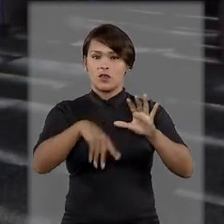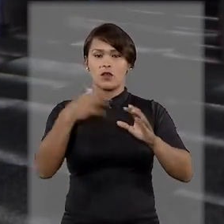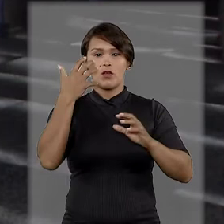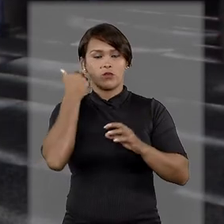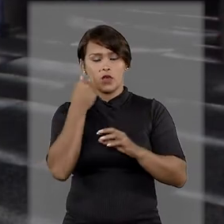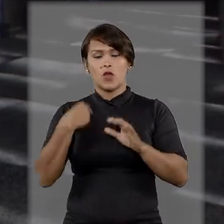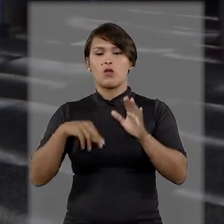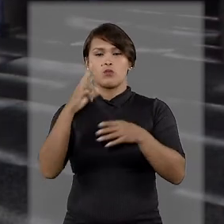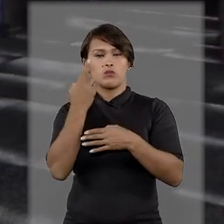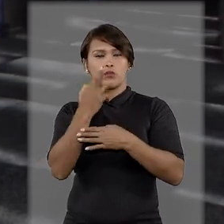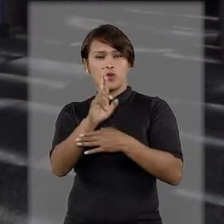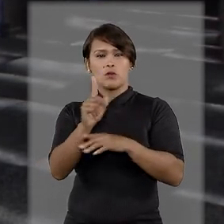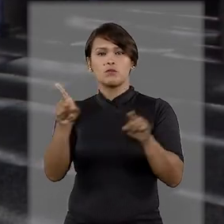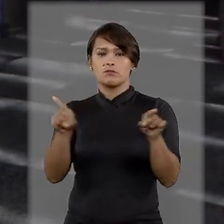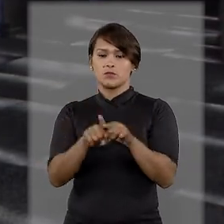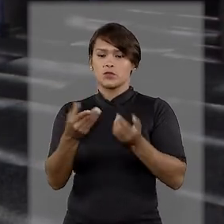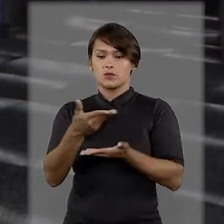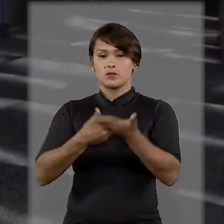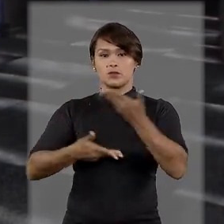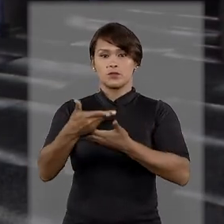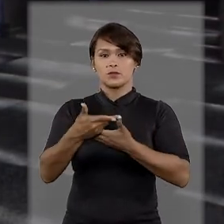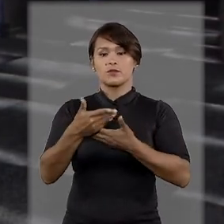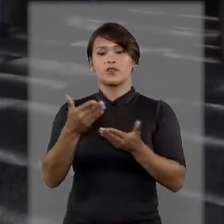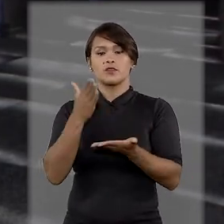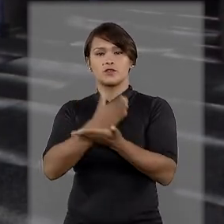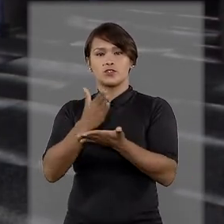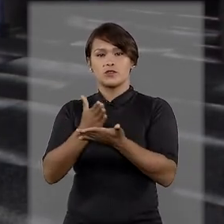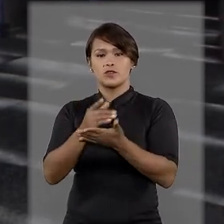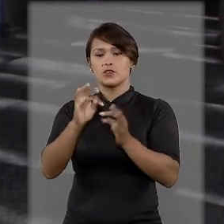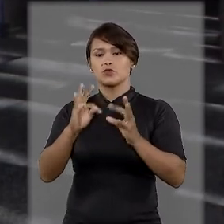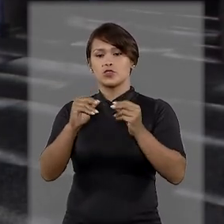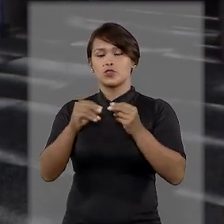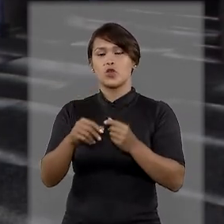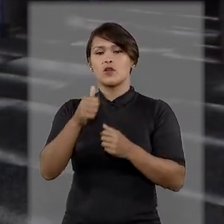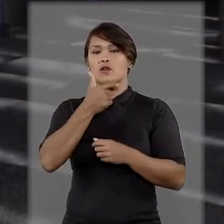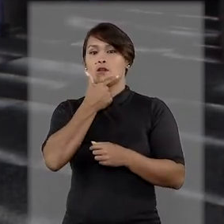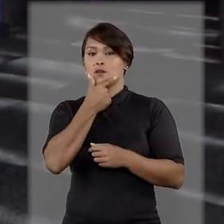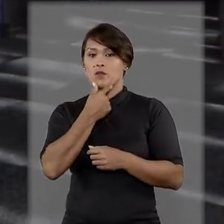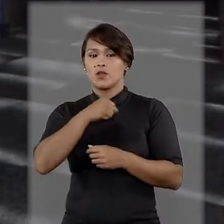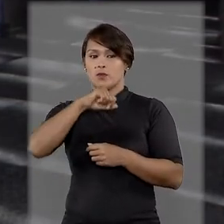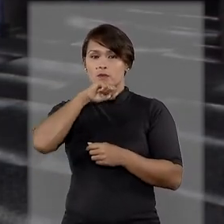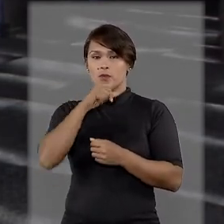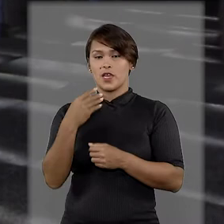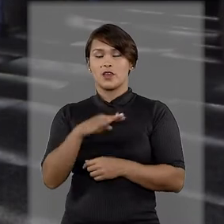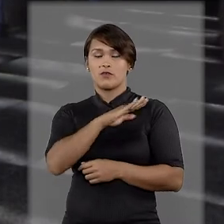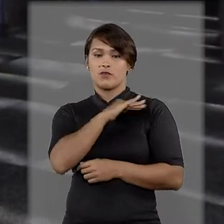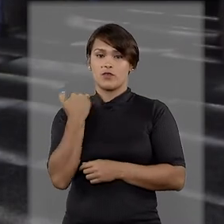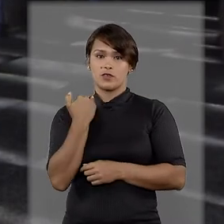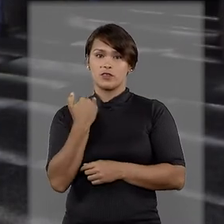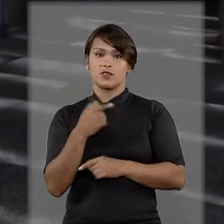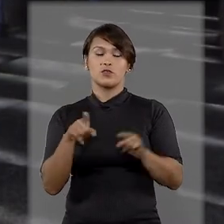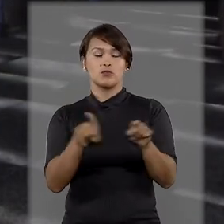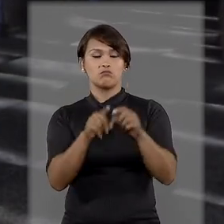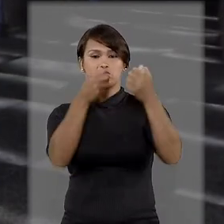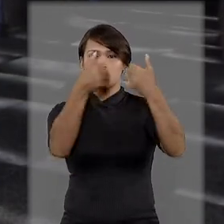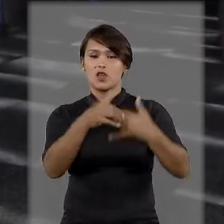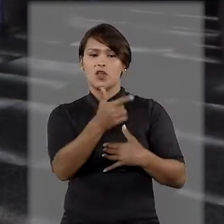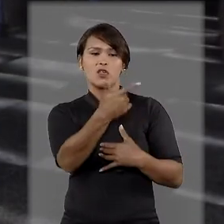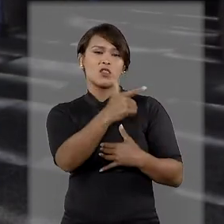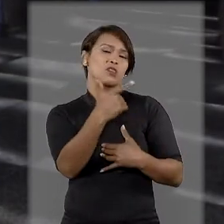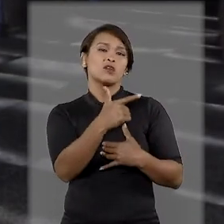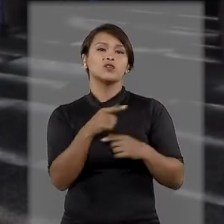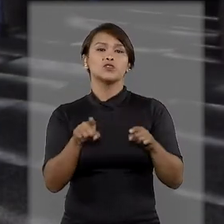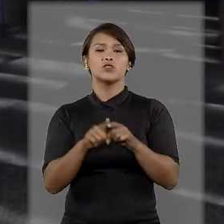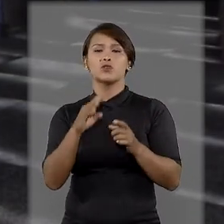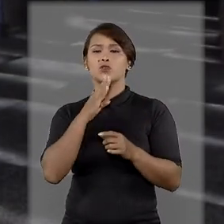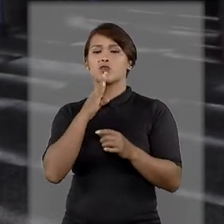O autor da demanda, então, pediu para fazer parte da divisão dos bens deixados pelo pai adotante falecido, alegando que